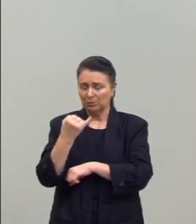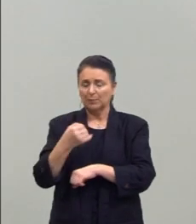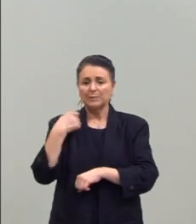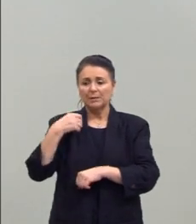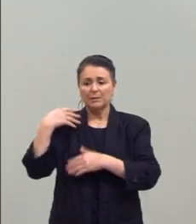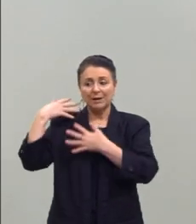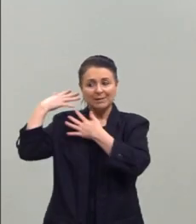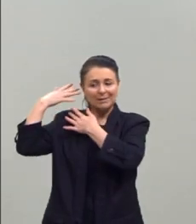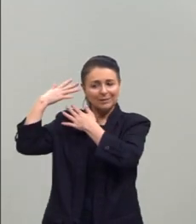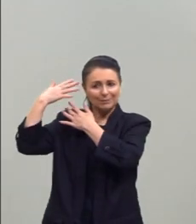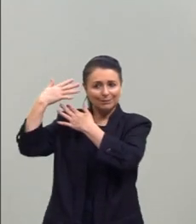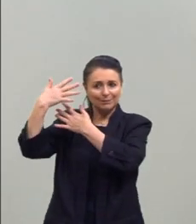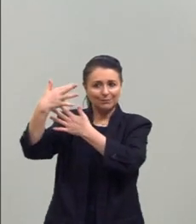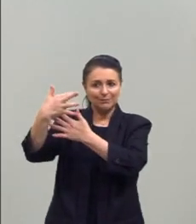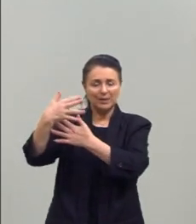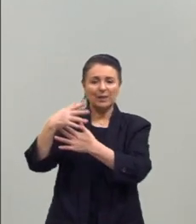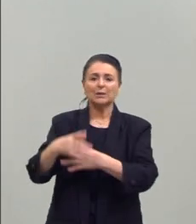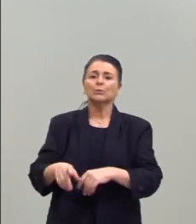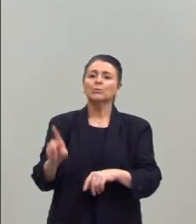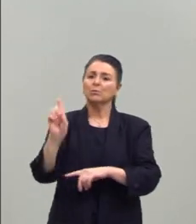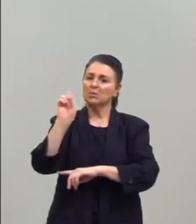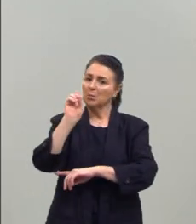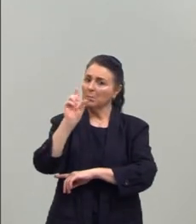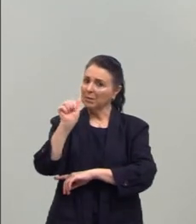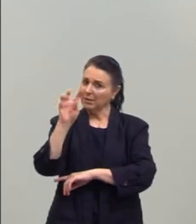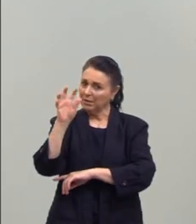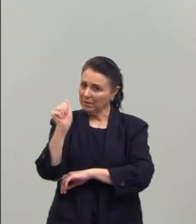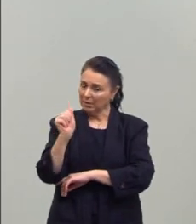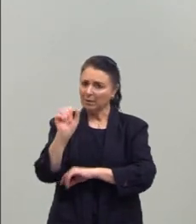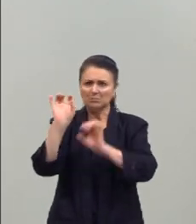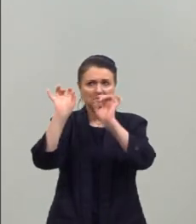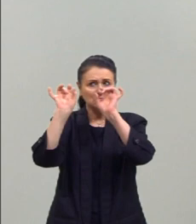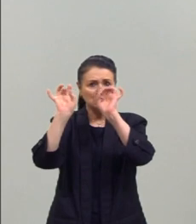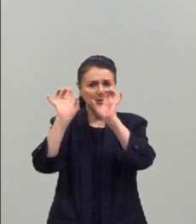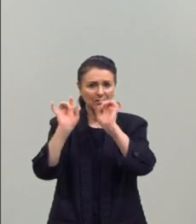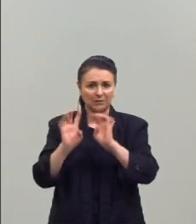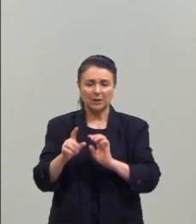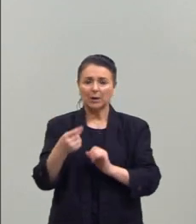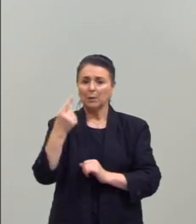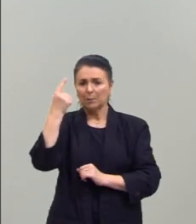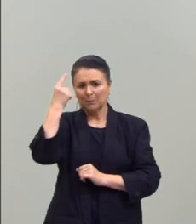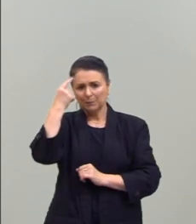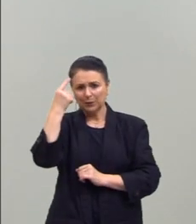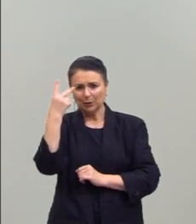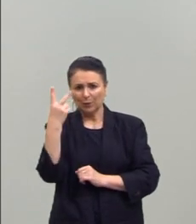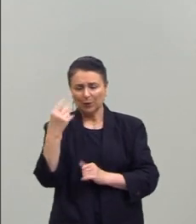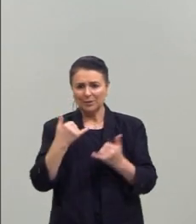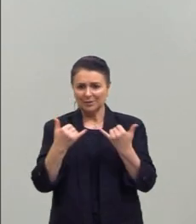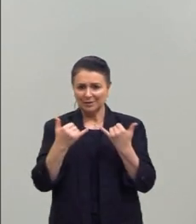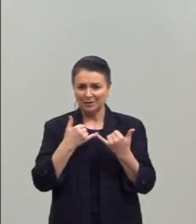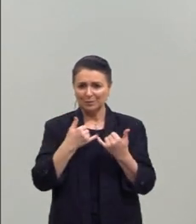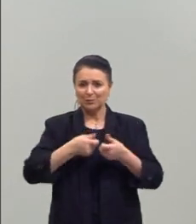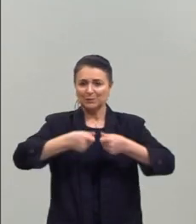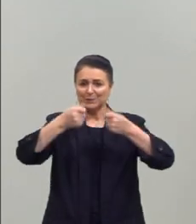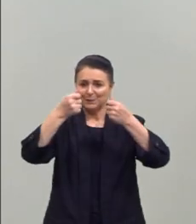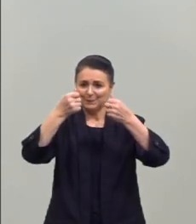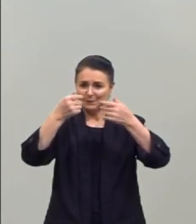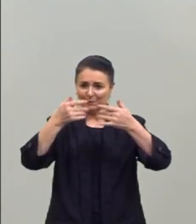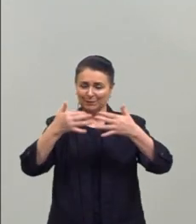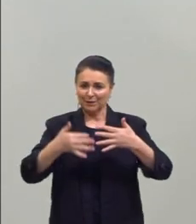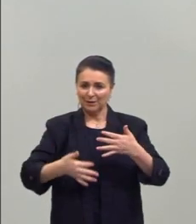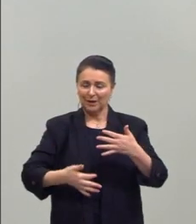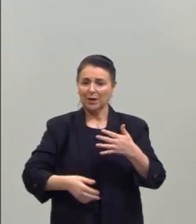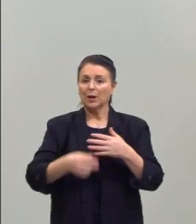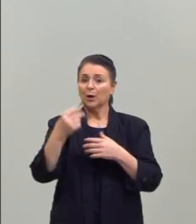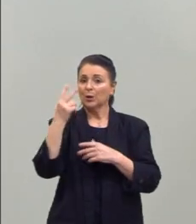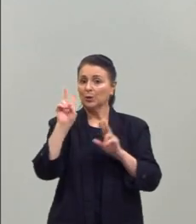processos do que uma data específica. E eu pensei em dois exemplos para falar sobre isso. Um, de